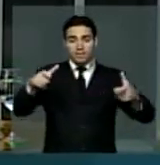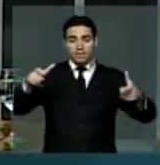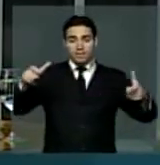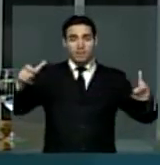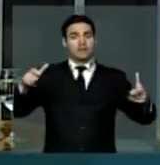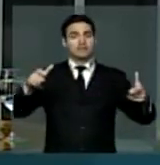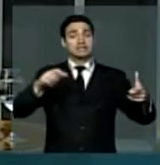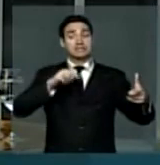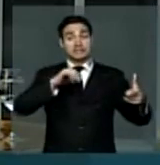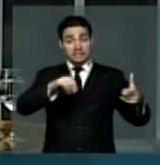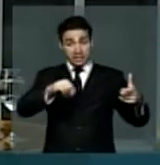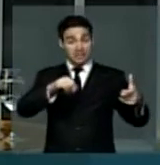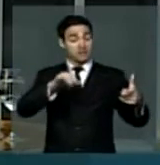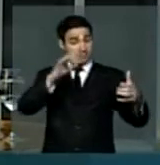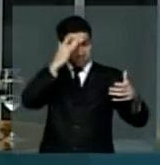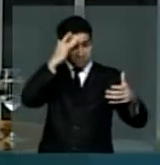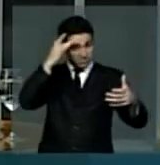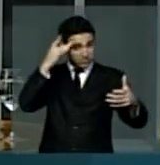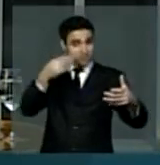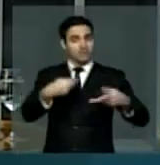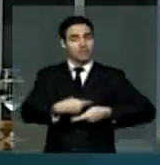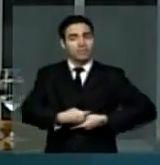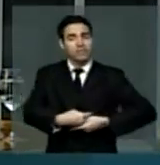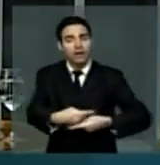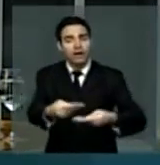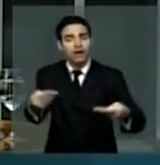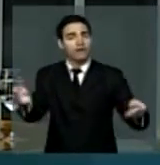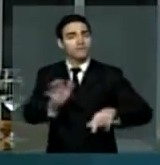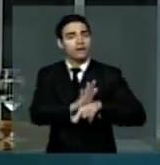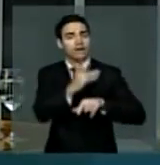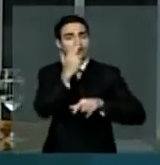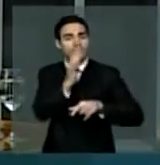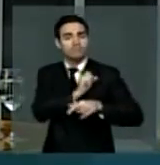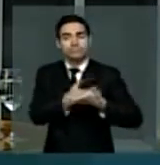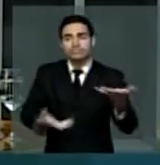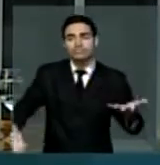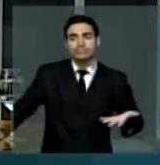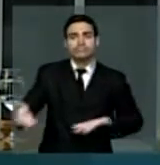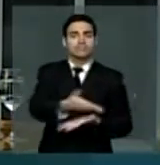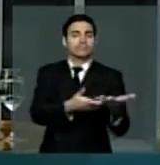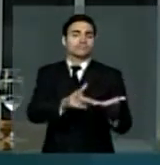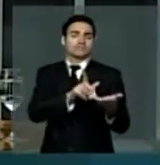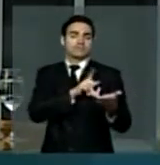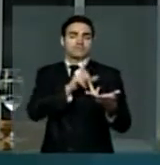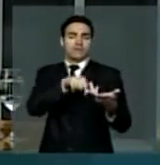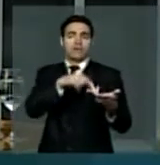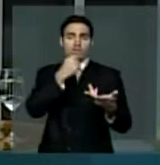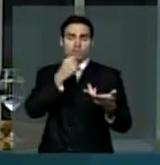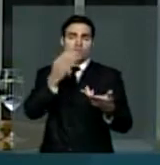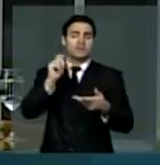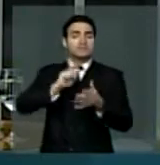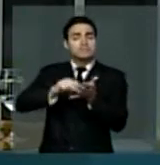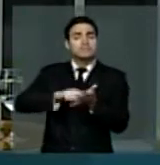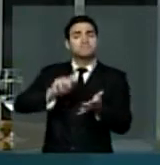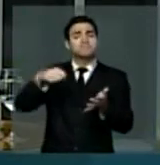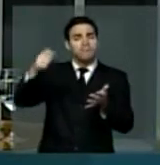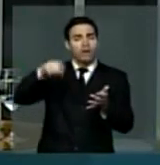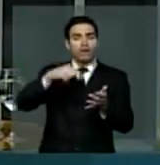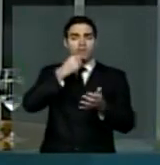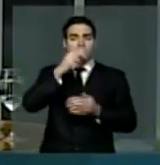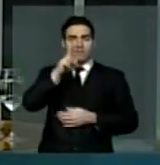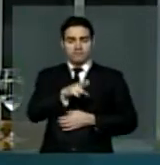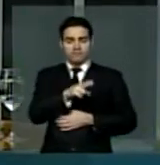generosamente o distribui. fecha aspas, são palavras do nosso grande profeta,